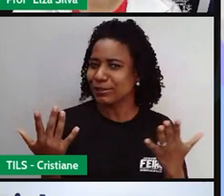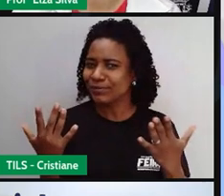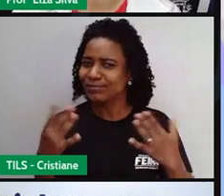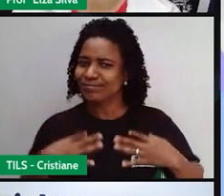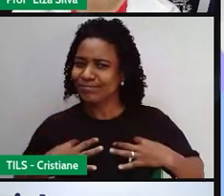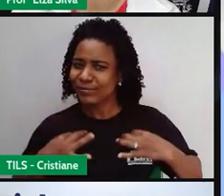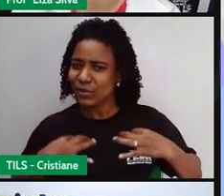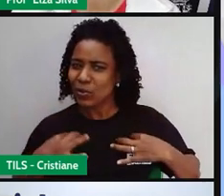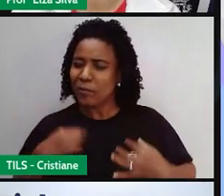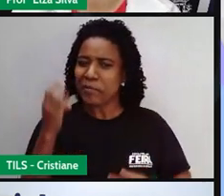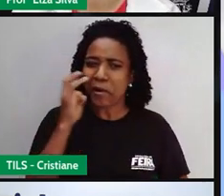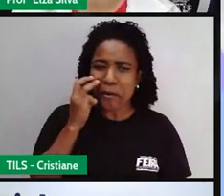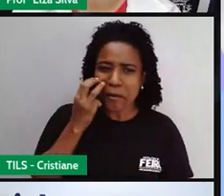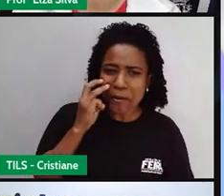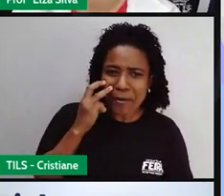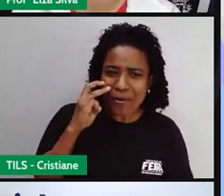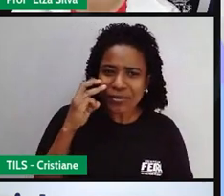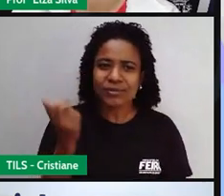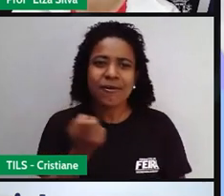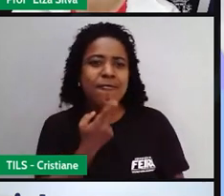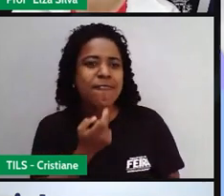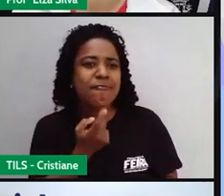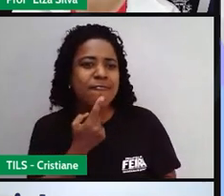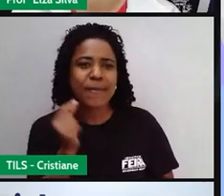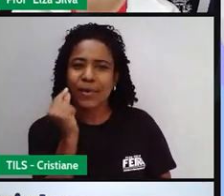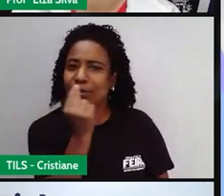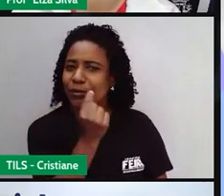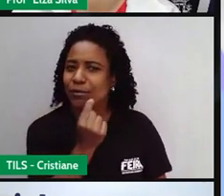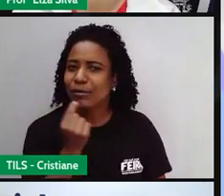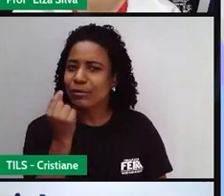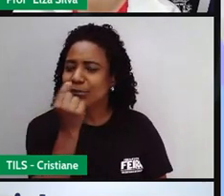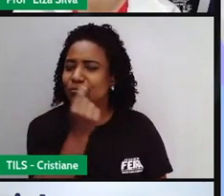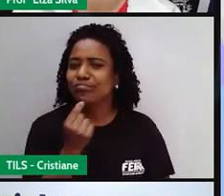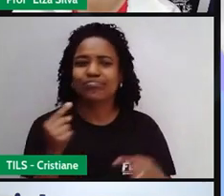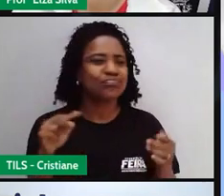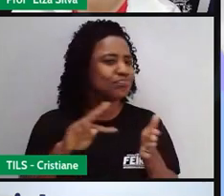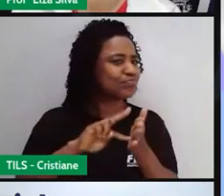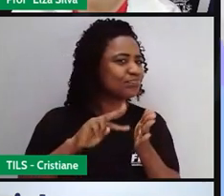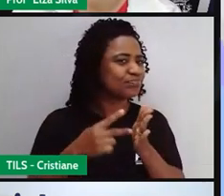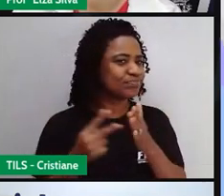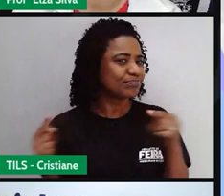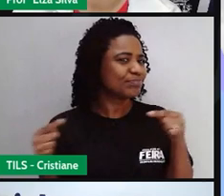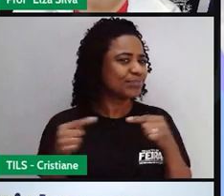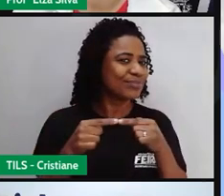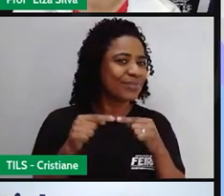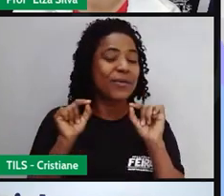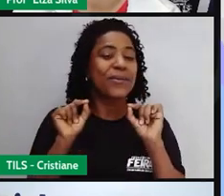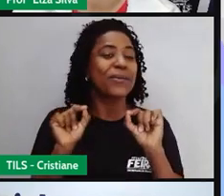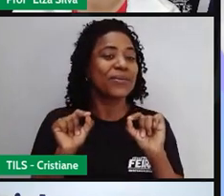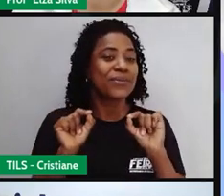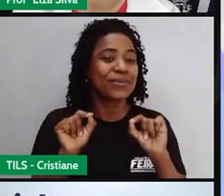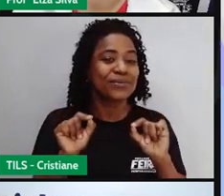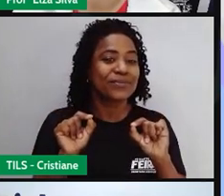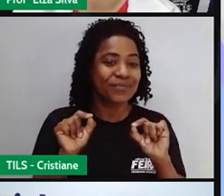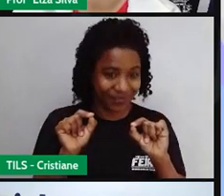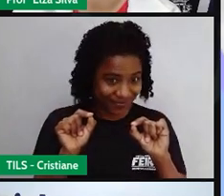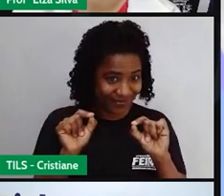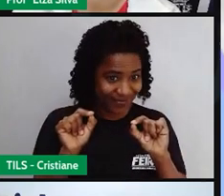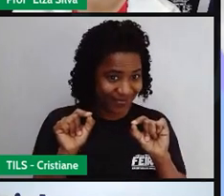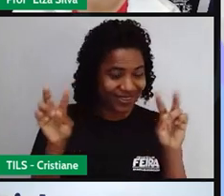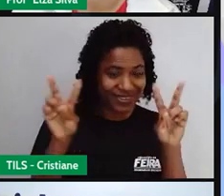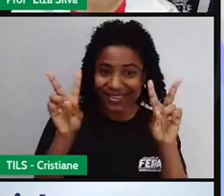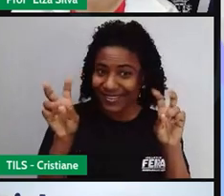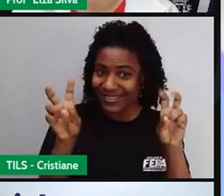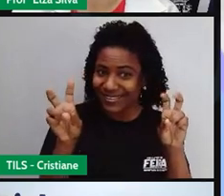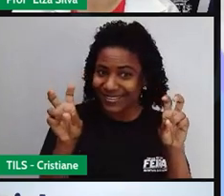perto do vermelho. O que tem algum significado. A aula de hoje, o tema vai ser Valentine's Day.